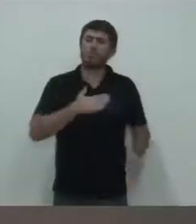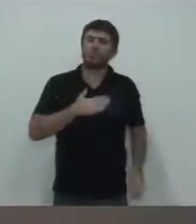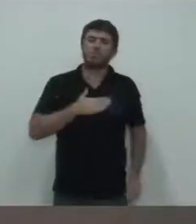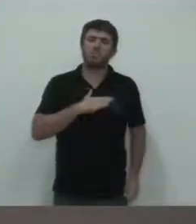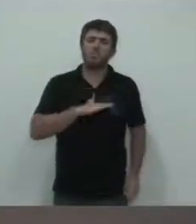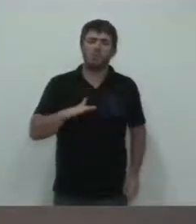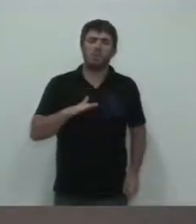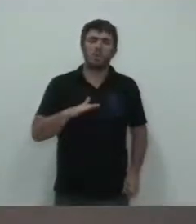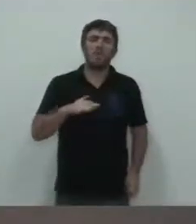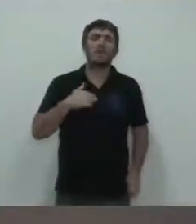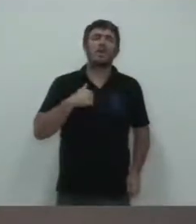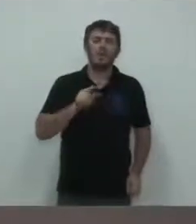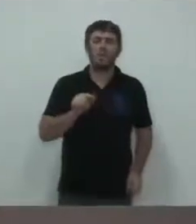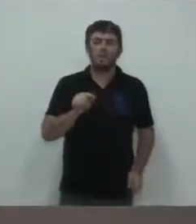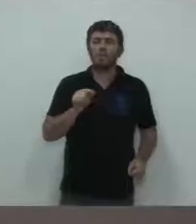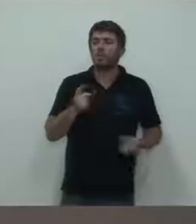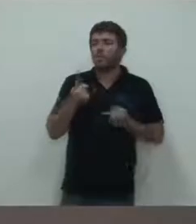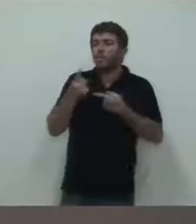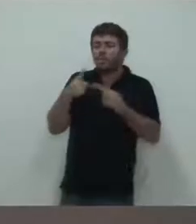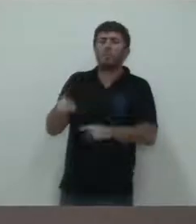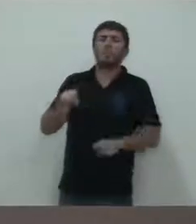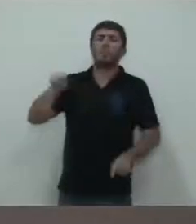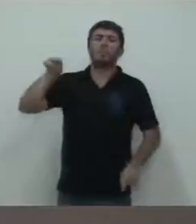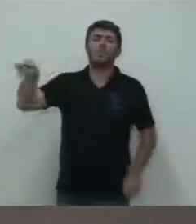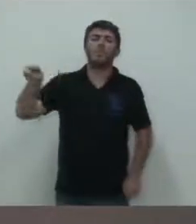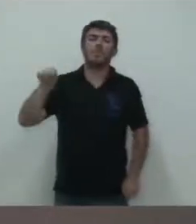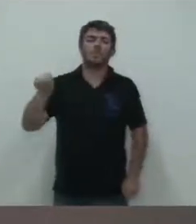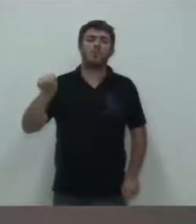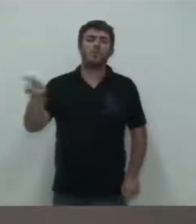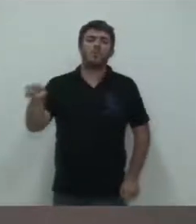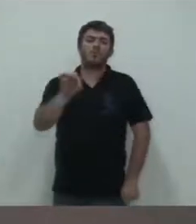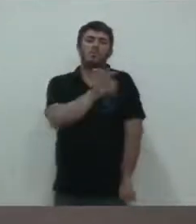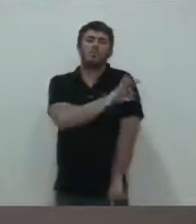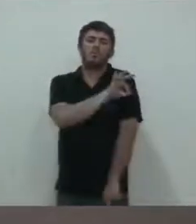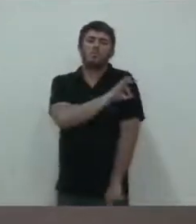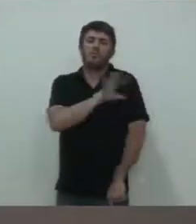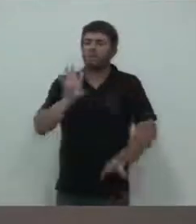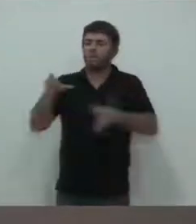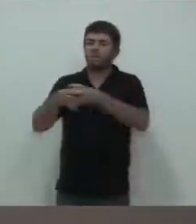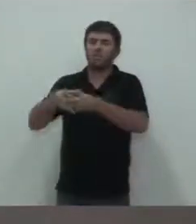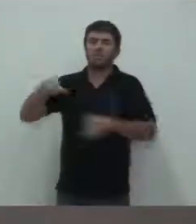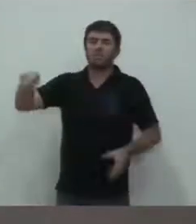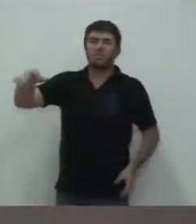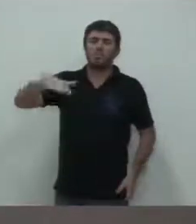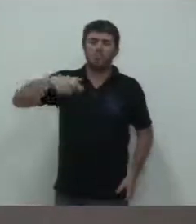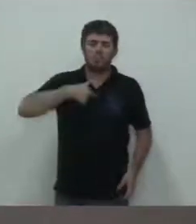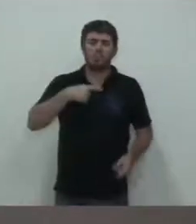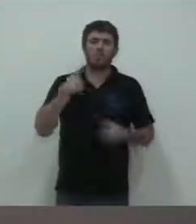Sou oposição, sim, a esse governo. Tá? É esse governo. Eu sou.